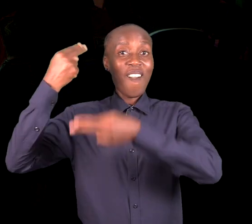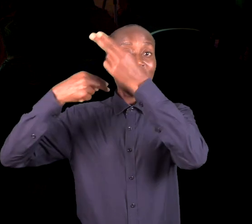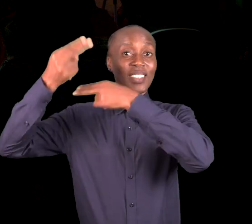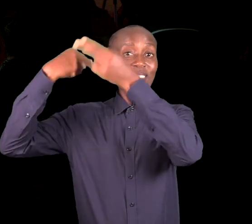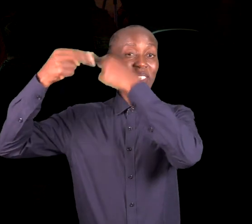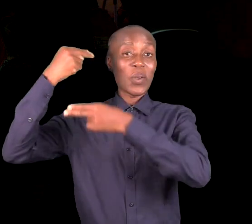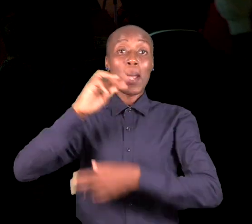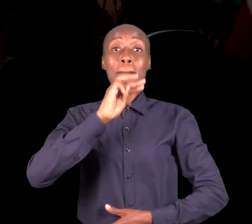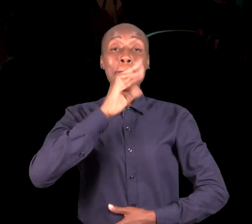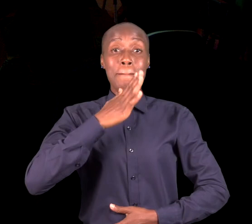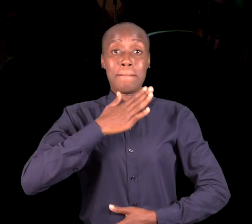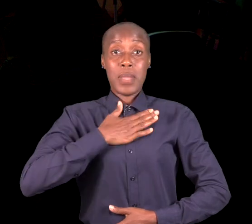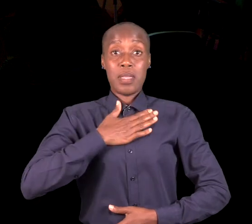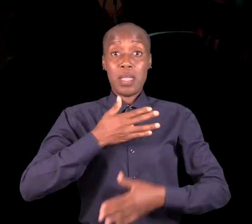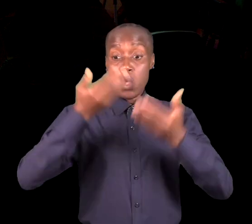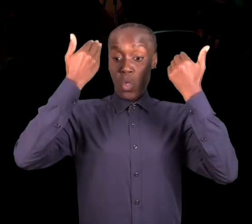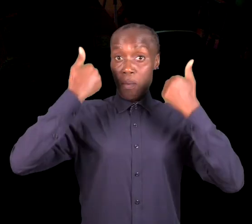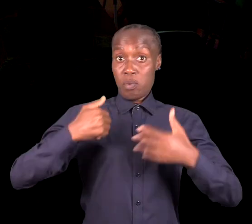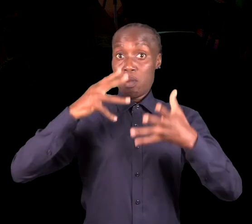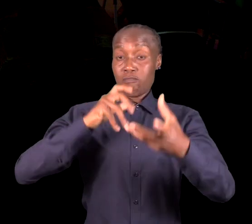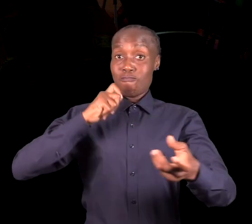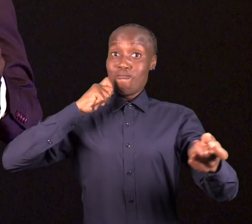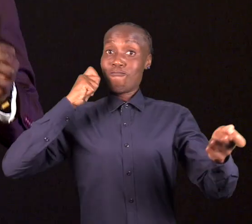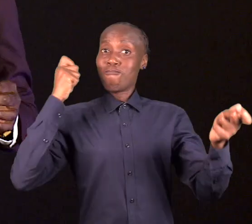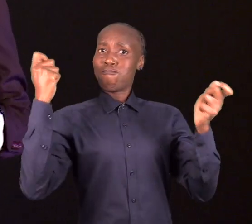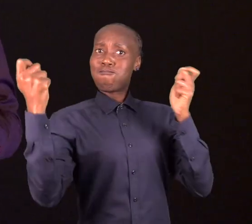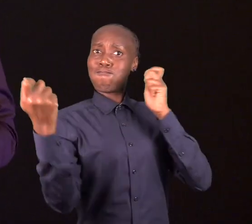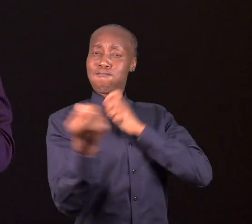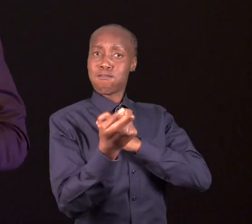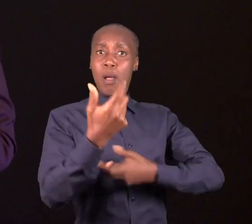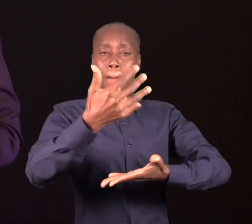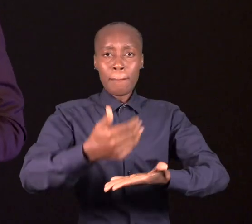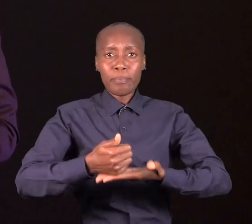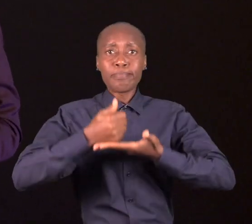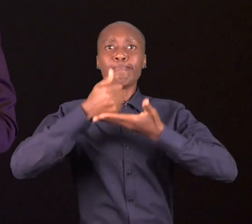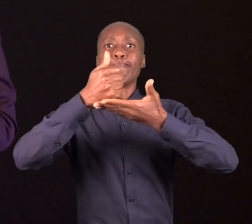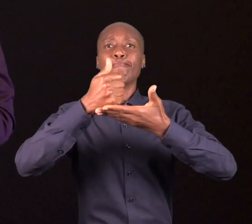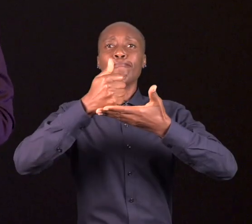A história da minha mãe transformou-me num feminista comprometido.